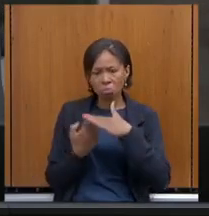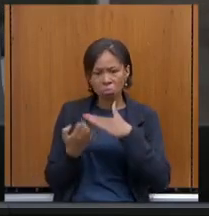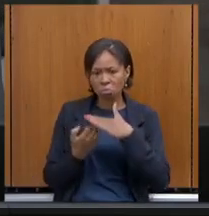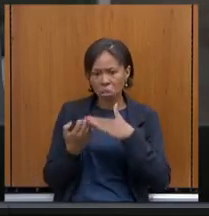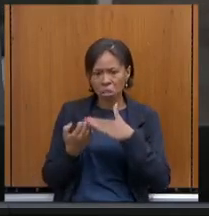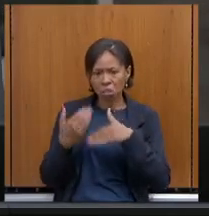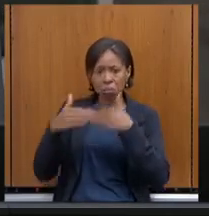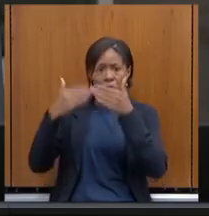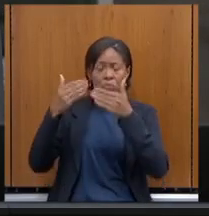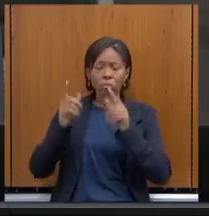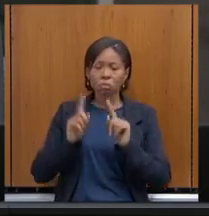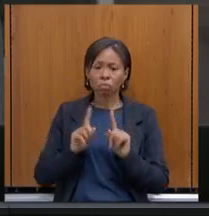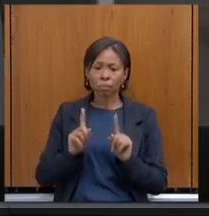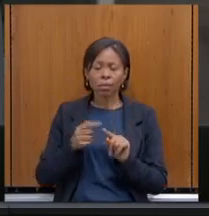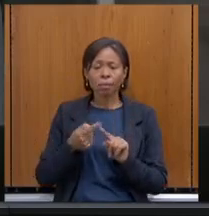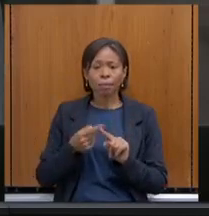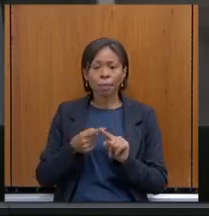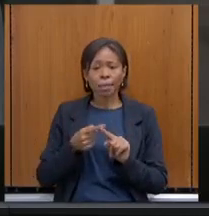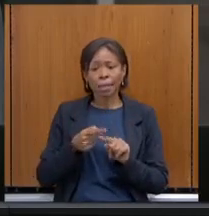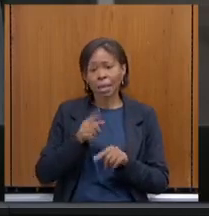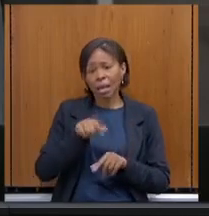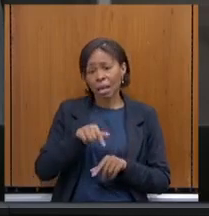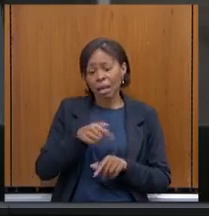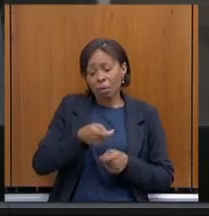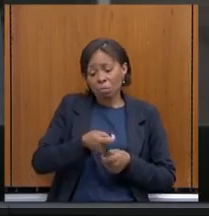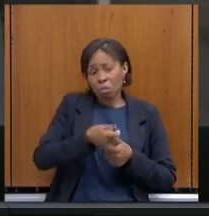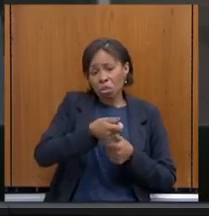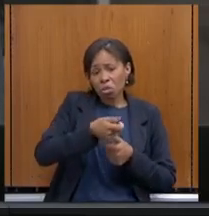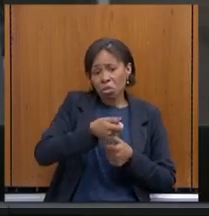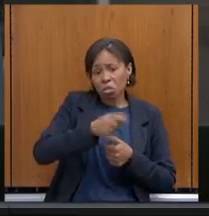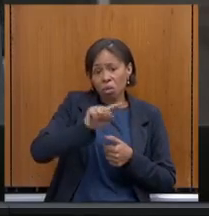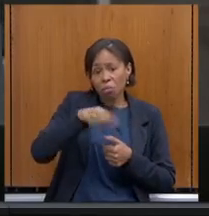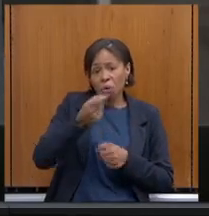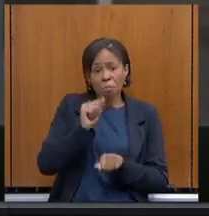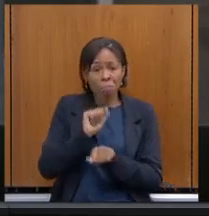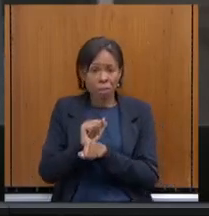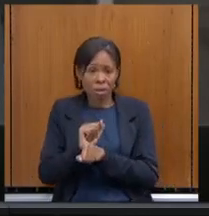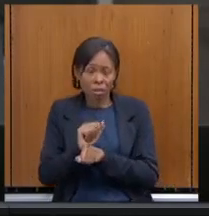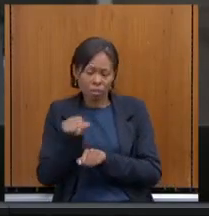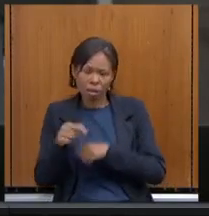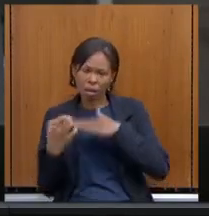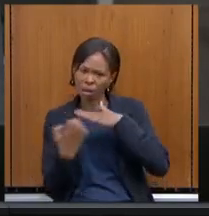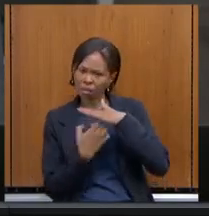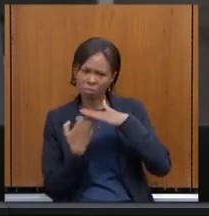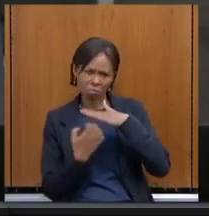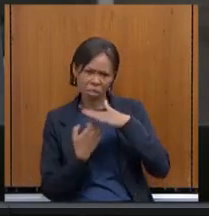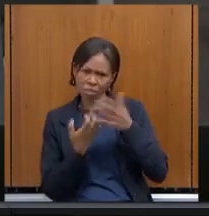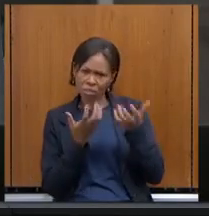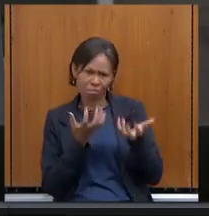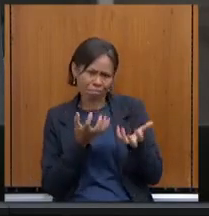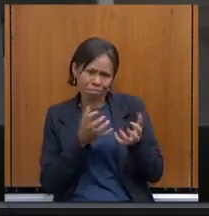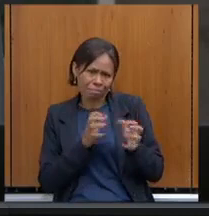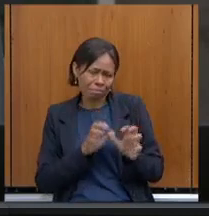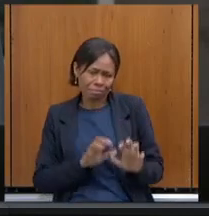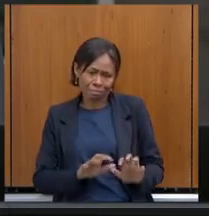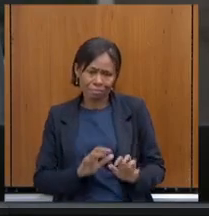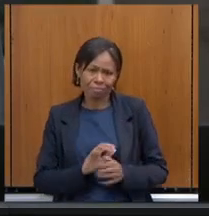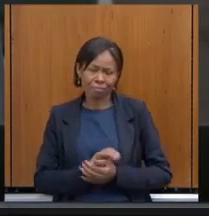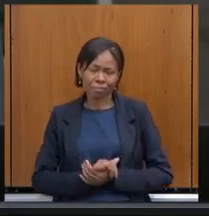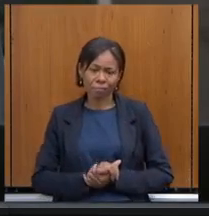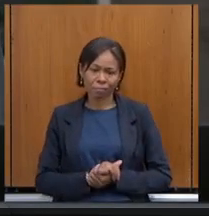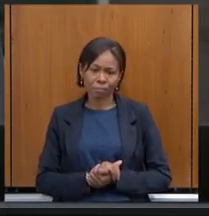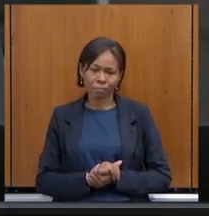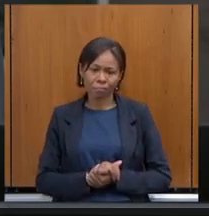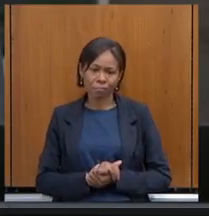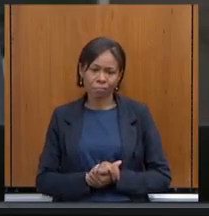dado o seu caráter transitório. A empresa não vai interessar por isso. Em assim sendo, não